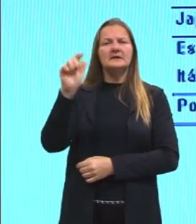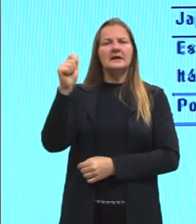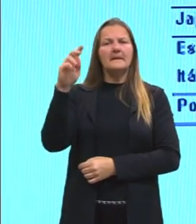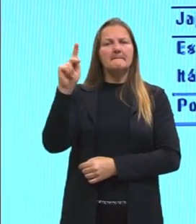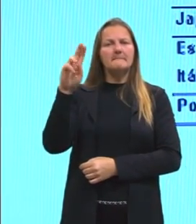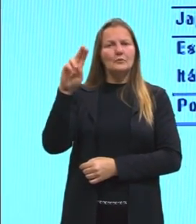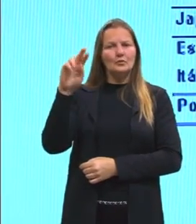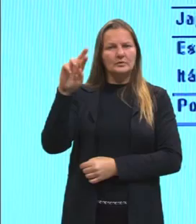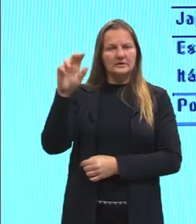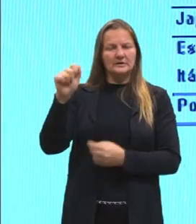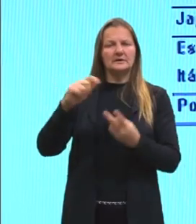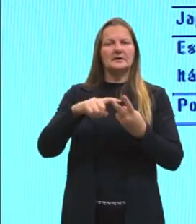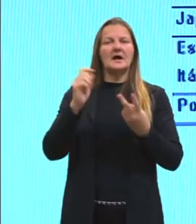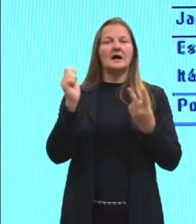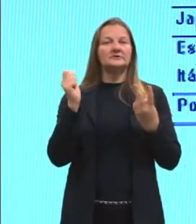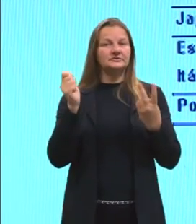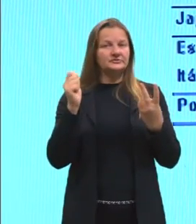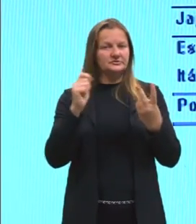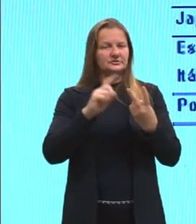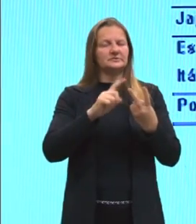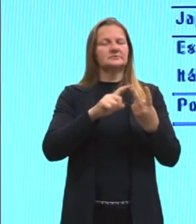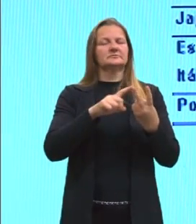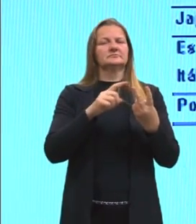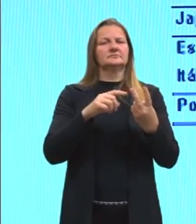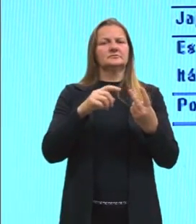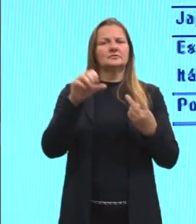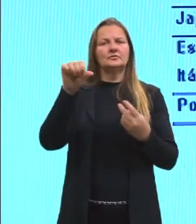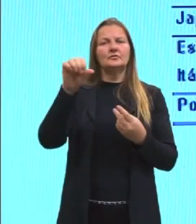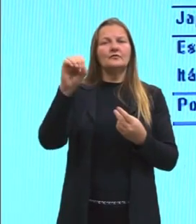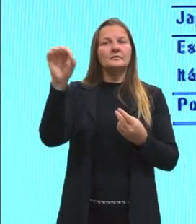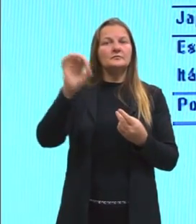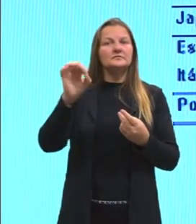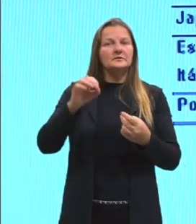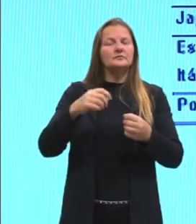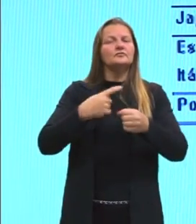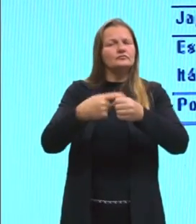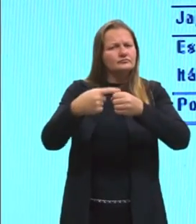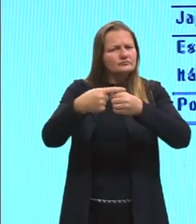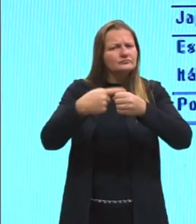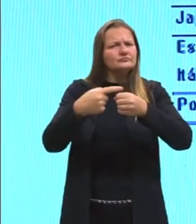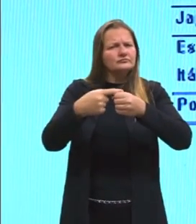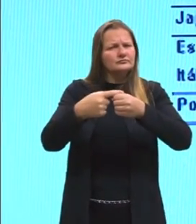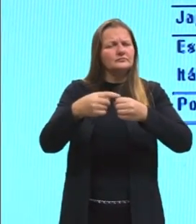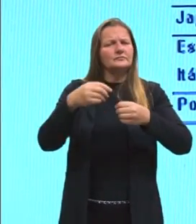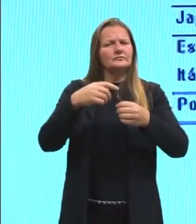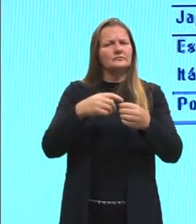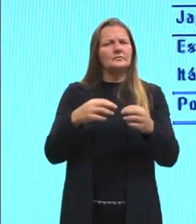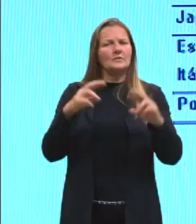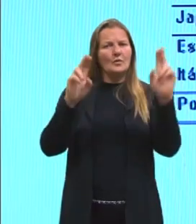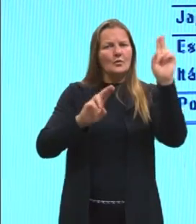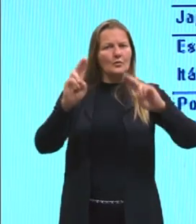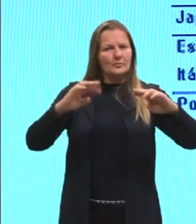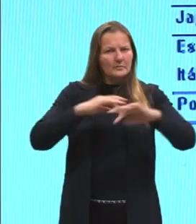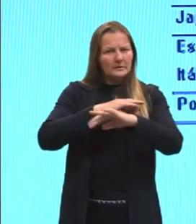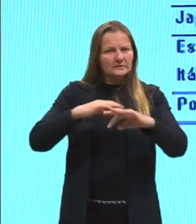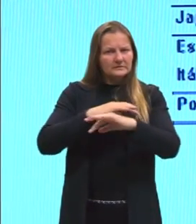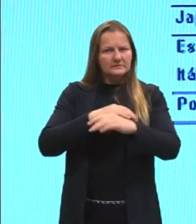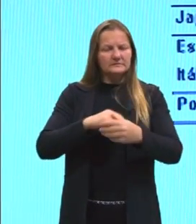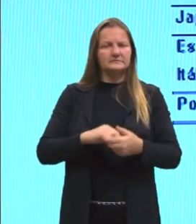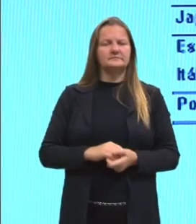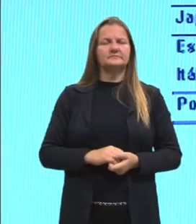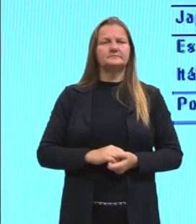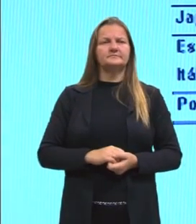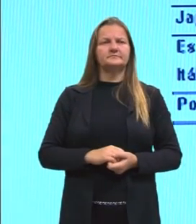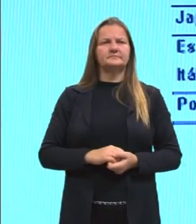ó, Argentina, 90%, então, das pessoas que vivem na Argentina moram em alguma cidade ou nessas regiões aí adjacentes às